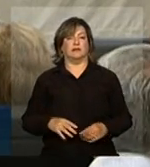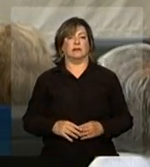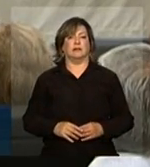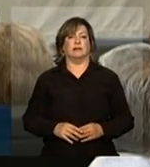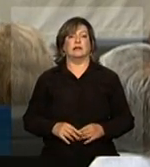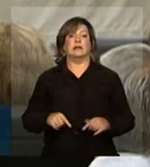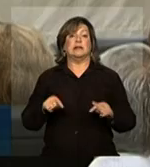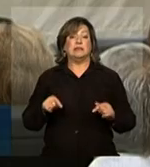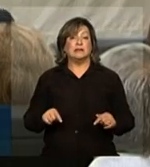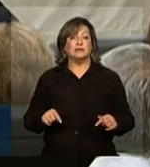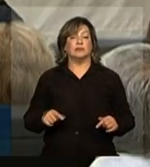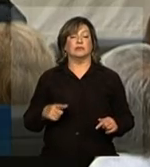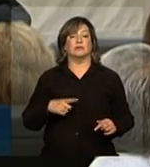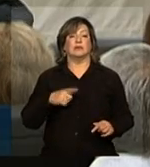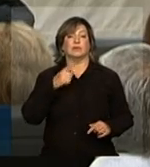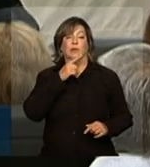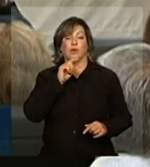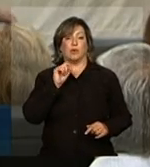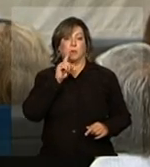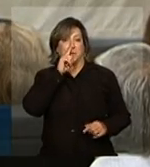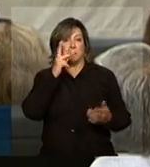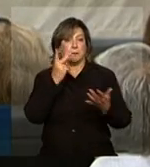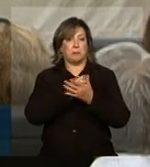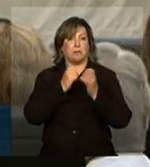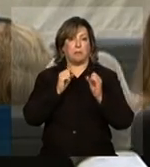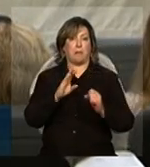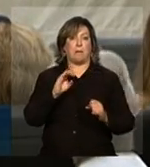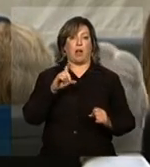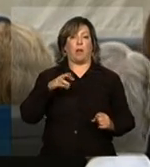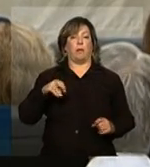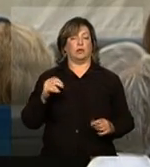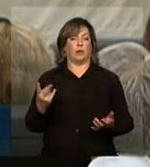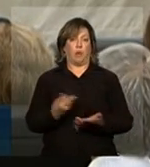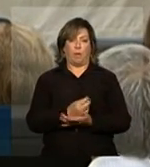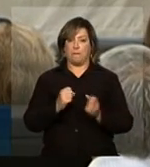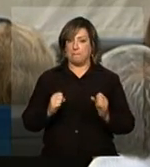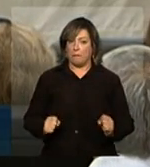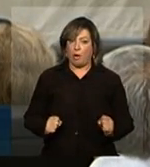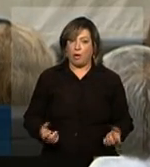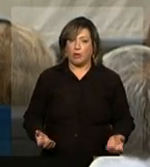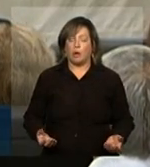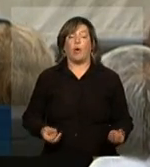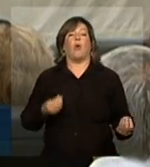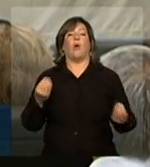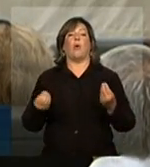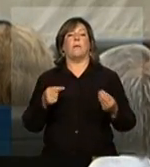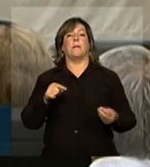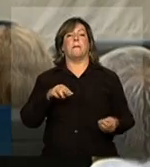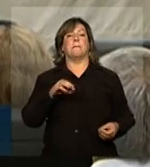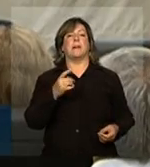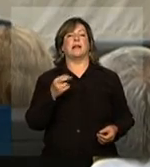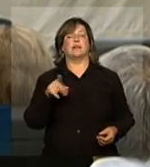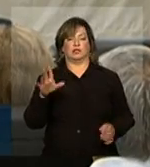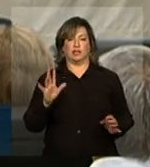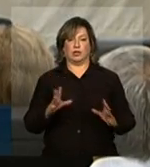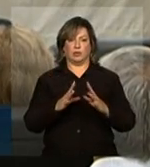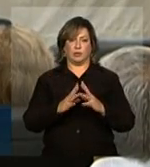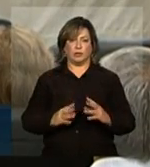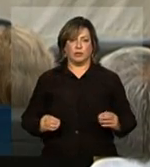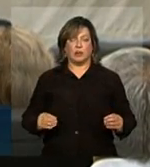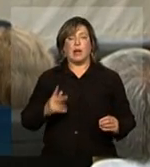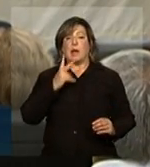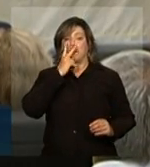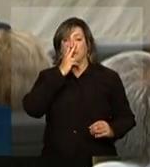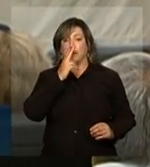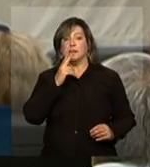isso corre o risco de acontecer novamente em Belo Monte e como é que está essa situação no Madeira? Isso já foi resolvido? Me